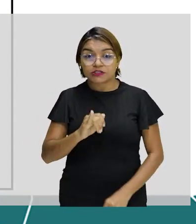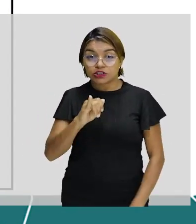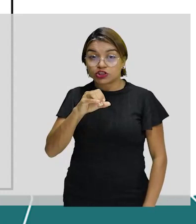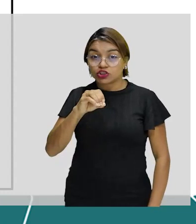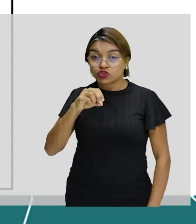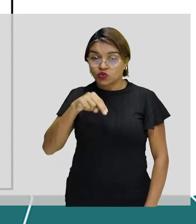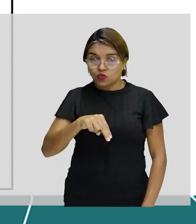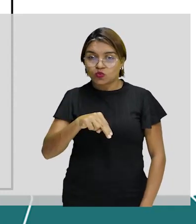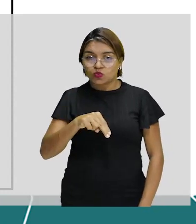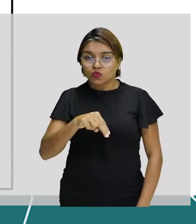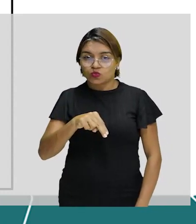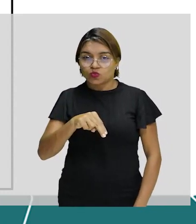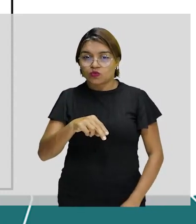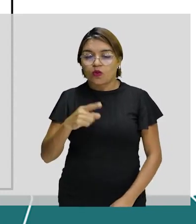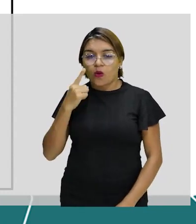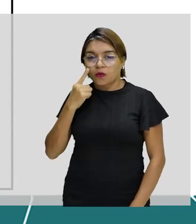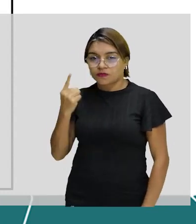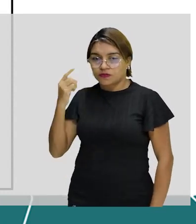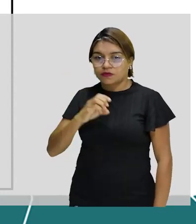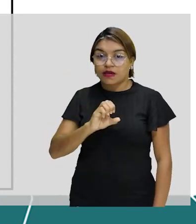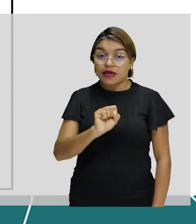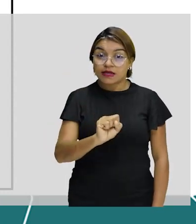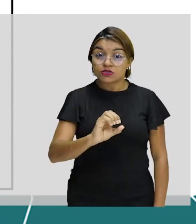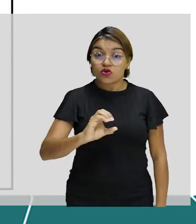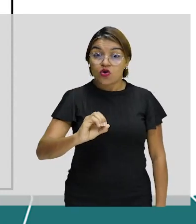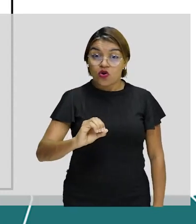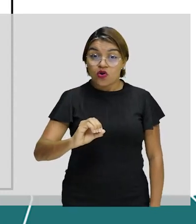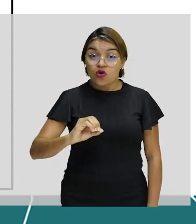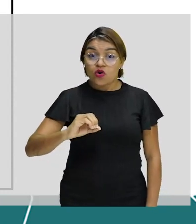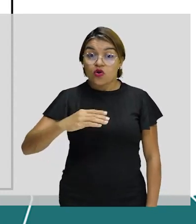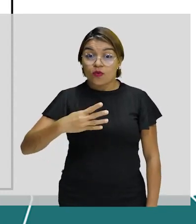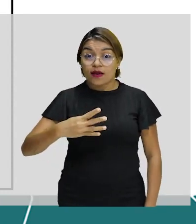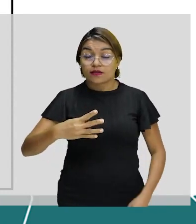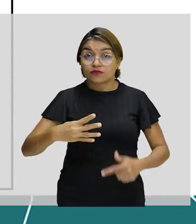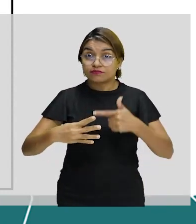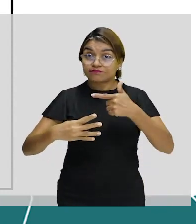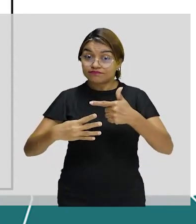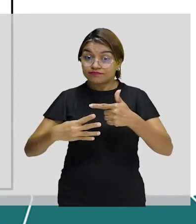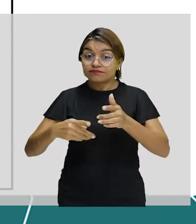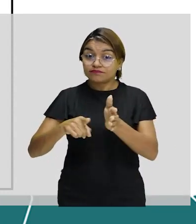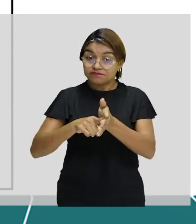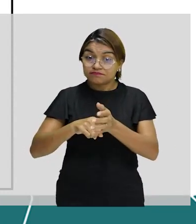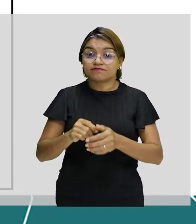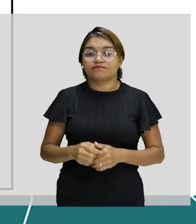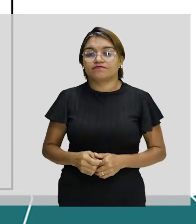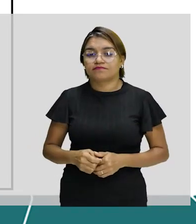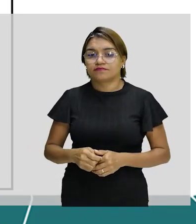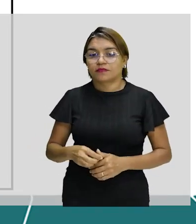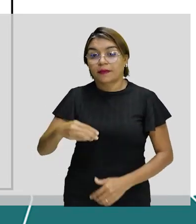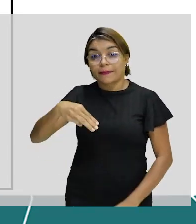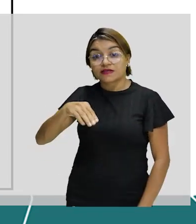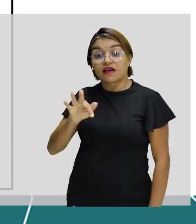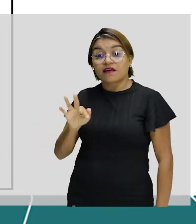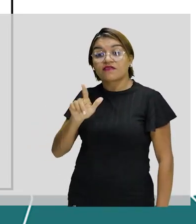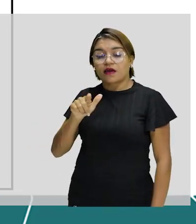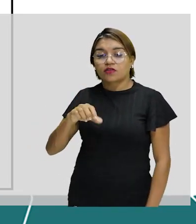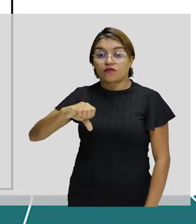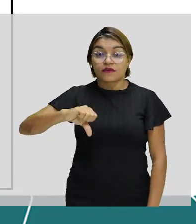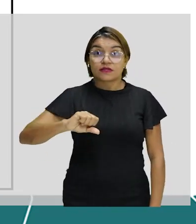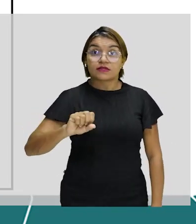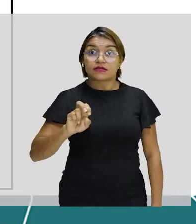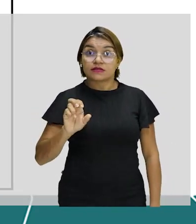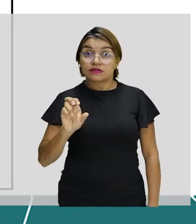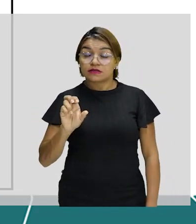sulfato, o SO4, 2 menos. Qual é a massa fórmula? 96U. Isso quer dizer que